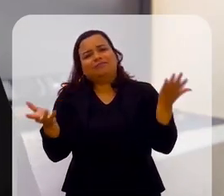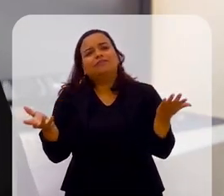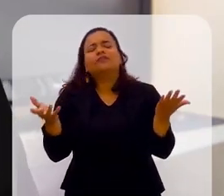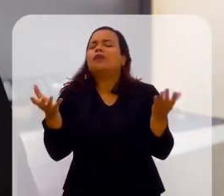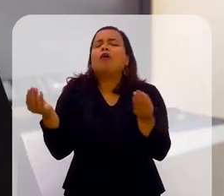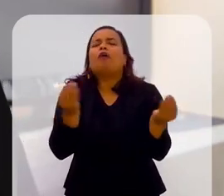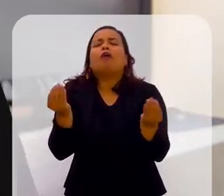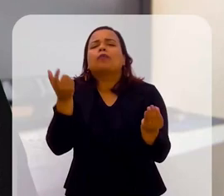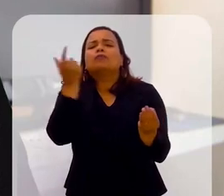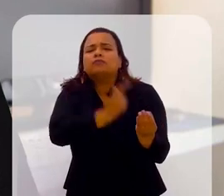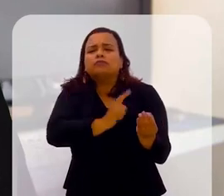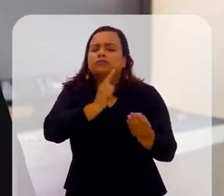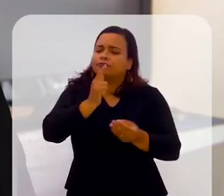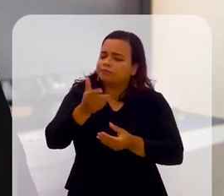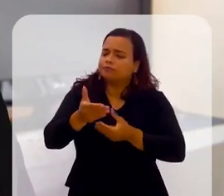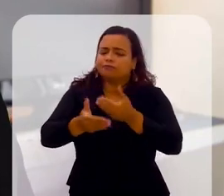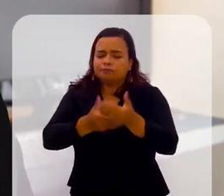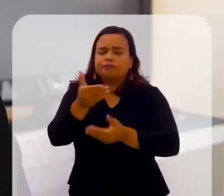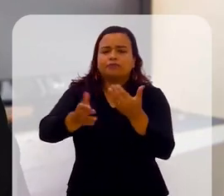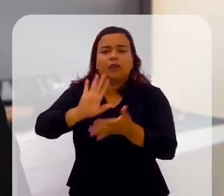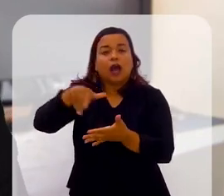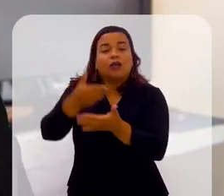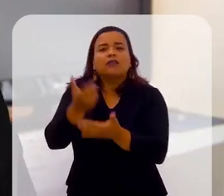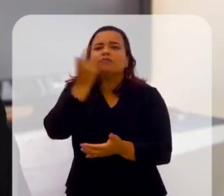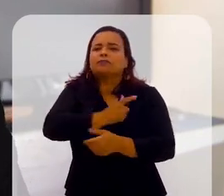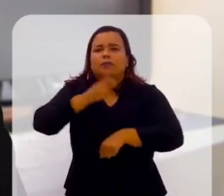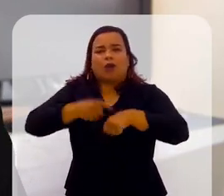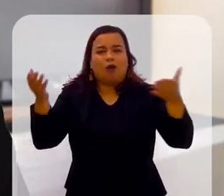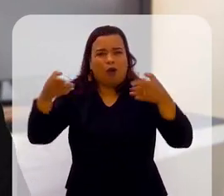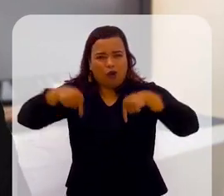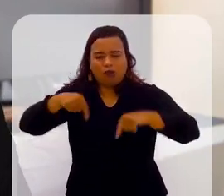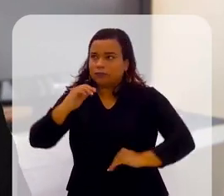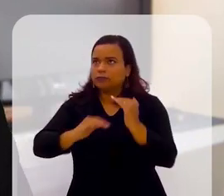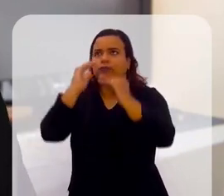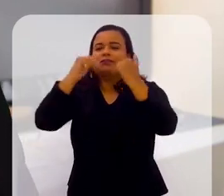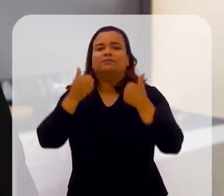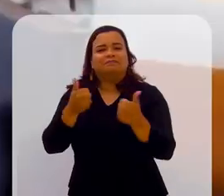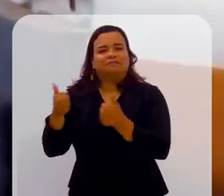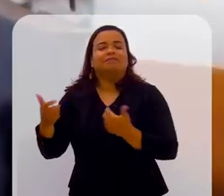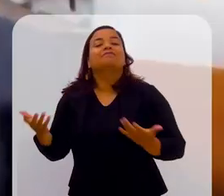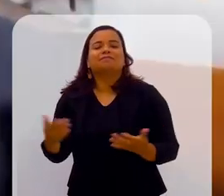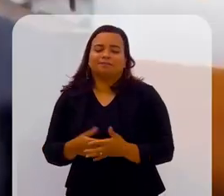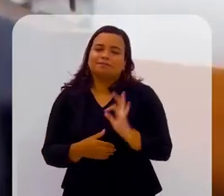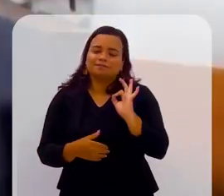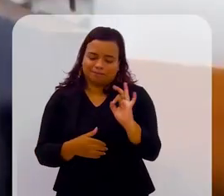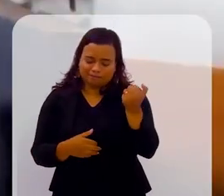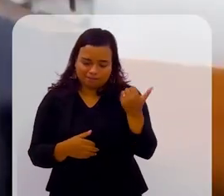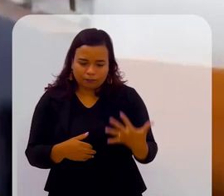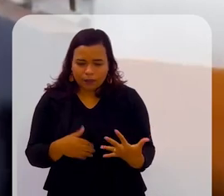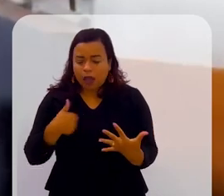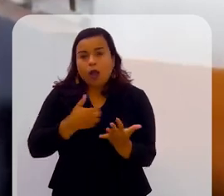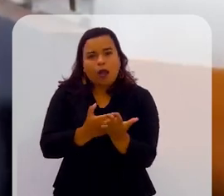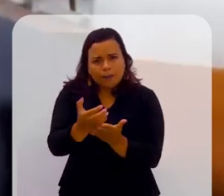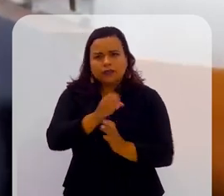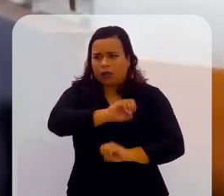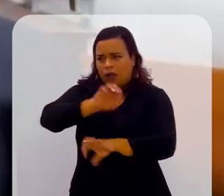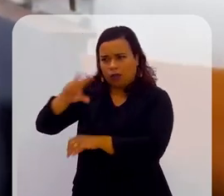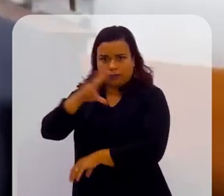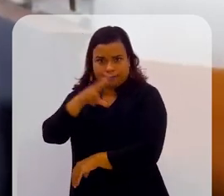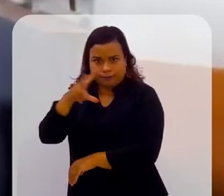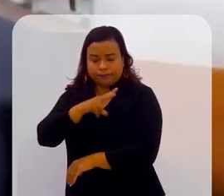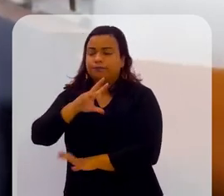forma foi isso? Como é que você foi caminhando, caminhando até chegar no momento que você está? Perfeito. Então, eu comecei a aula particular,